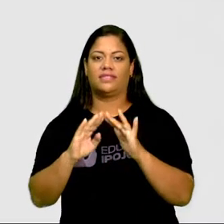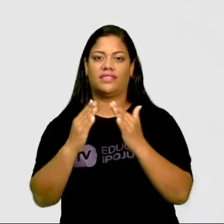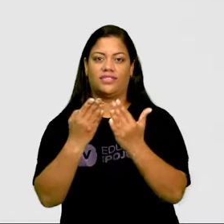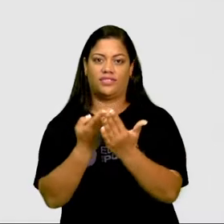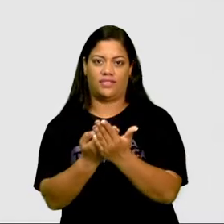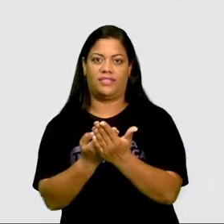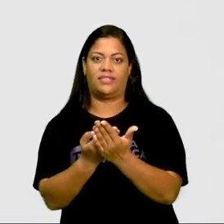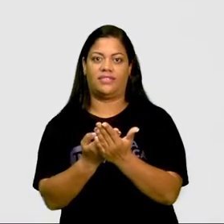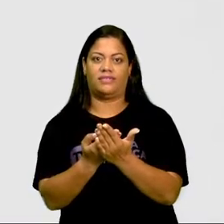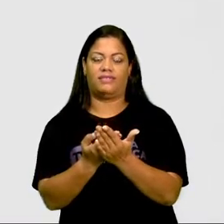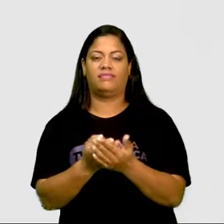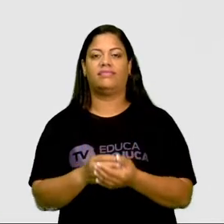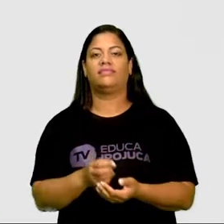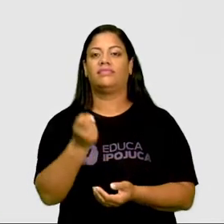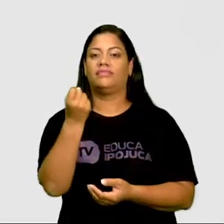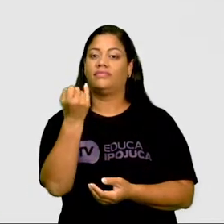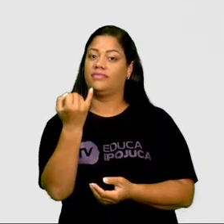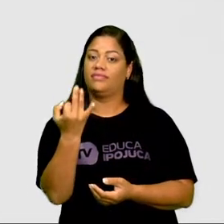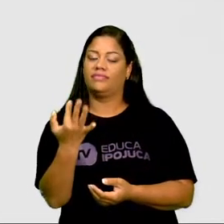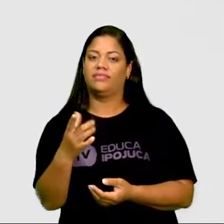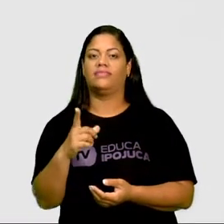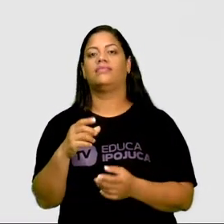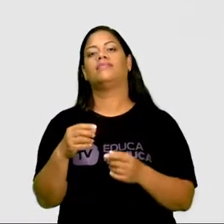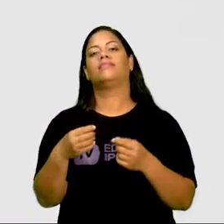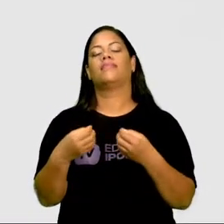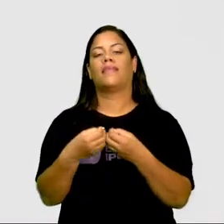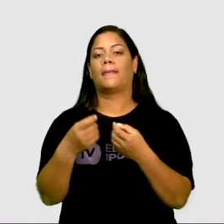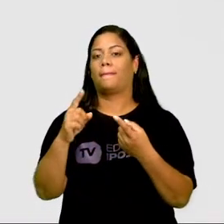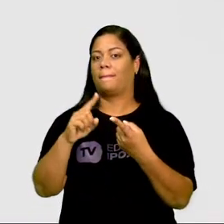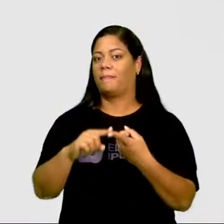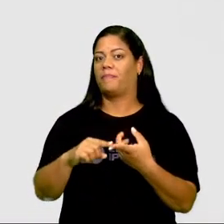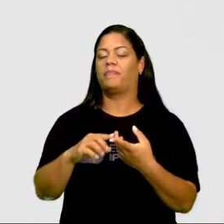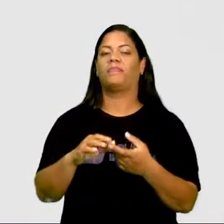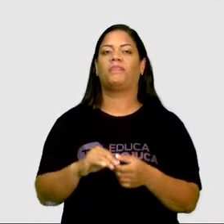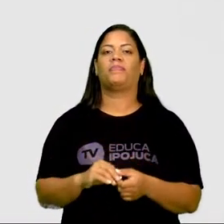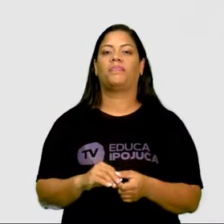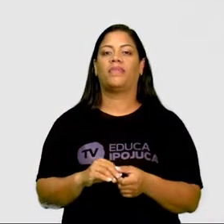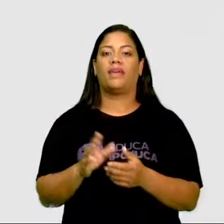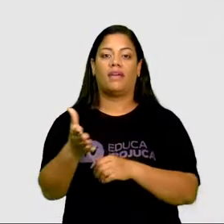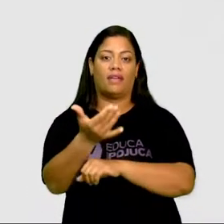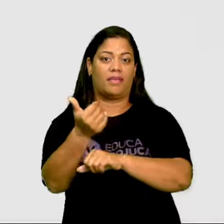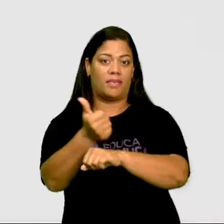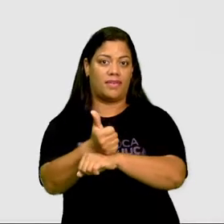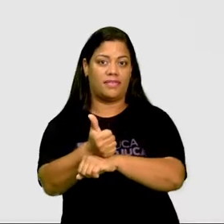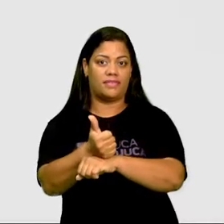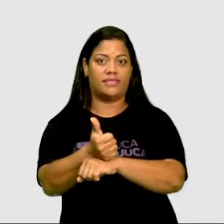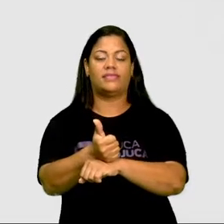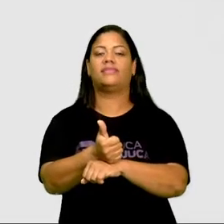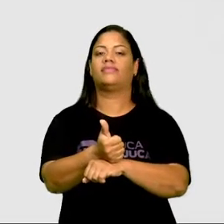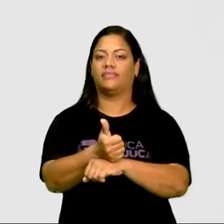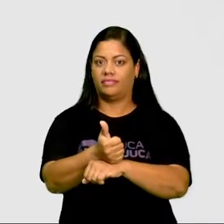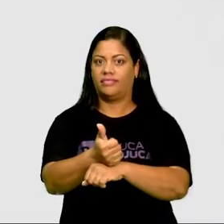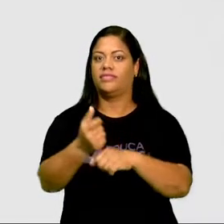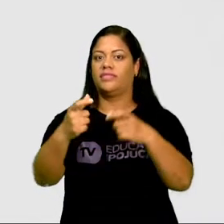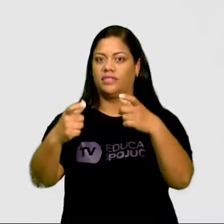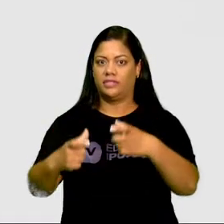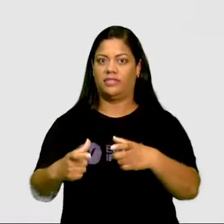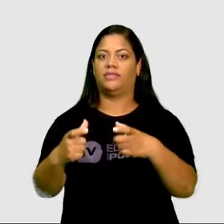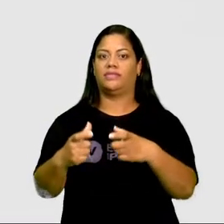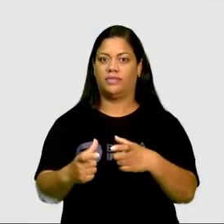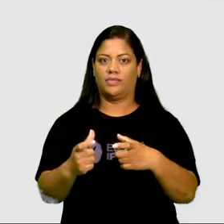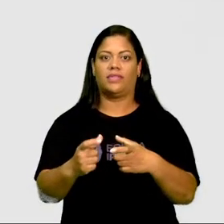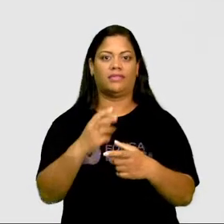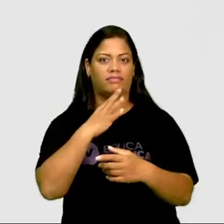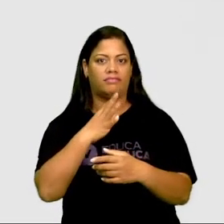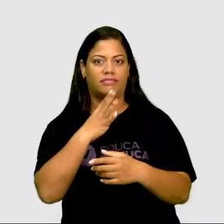escola dele. Ele disse que passava em frente à praça. Então, a praça é um ponto